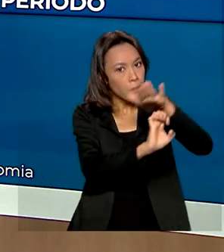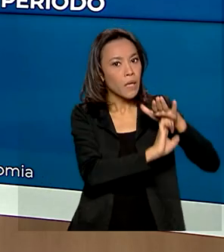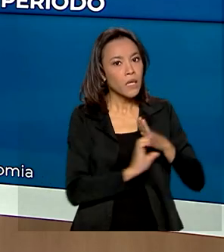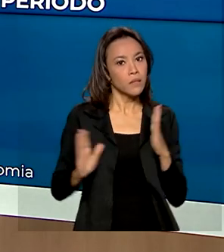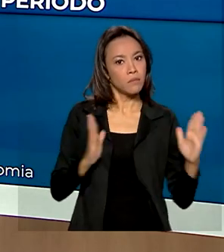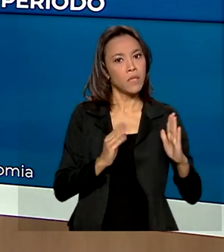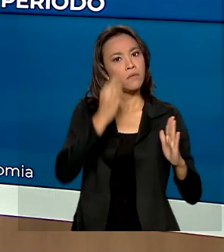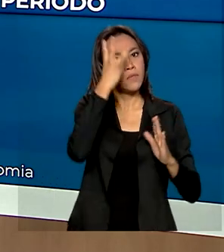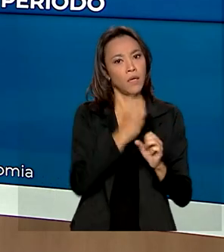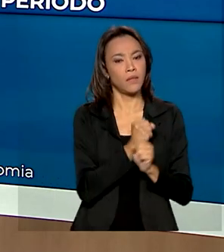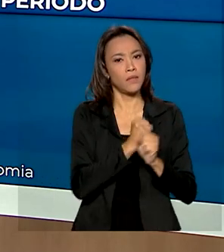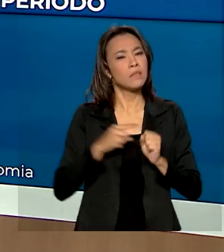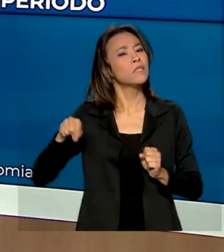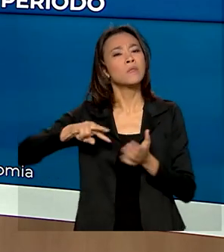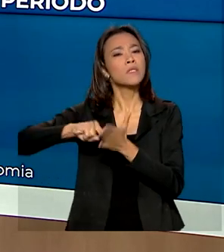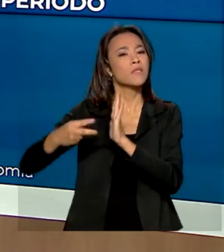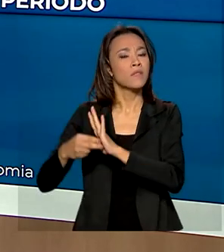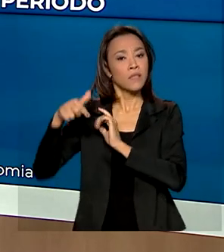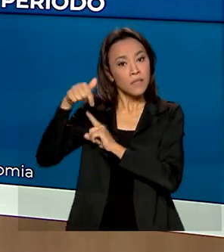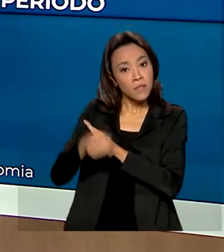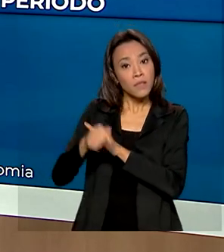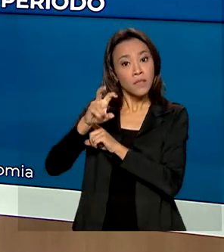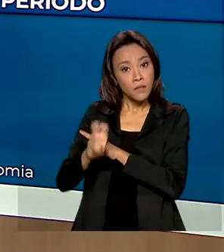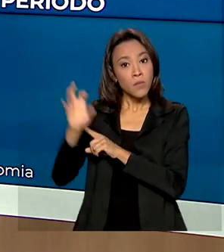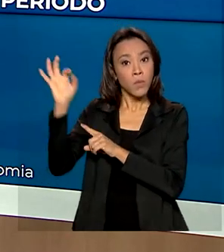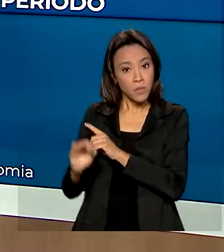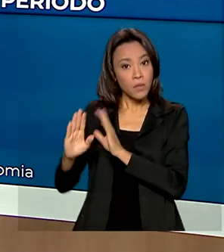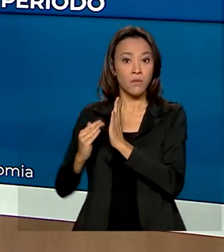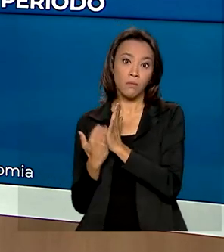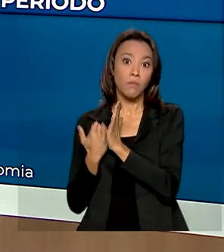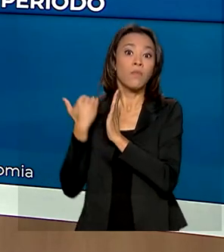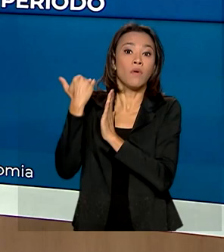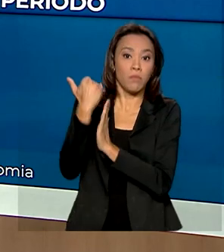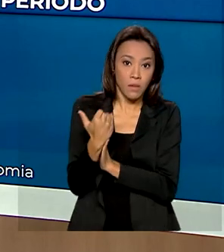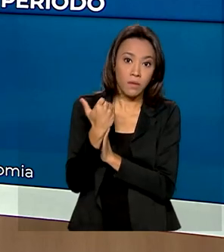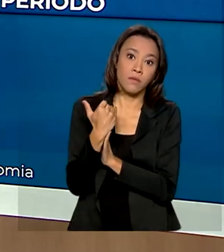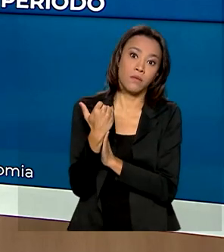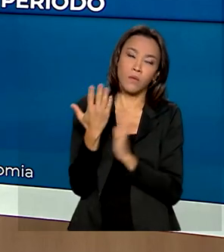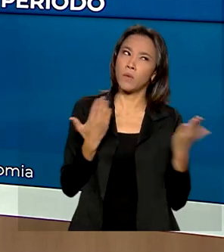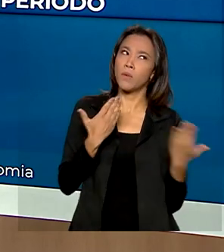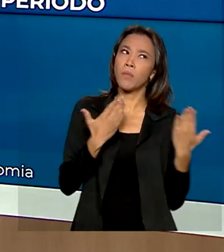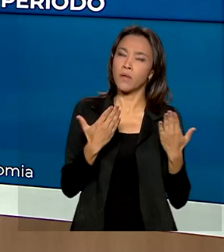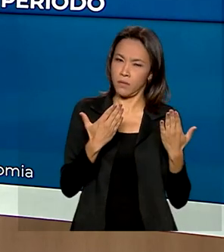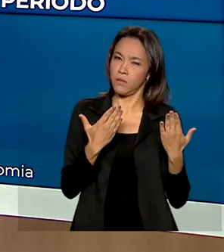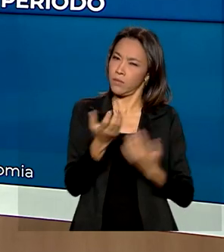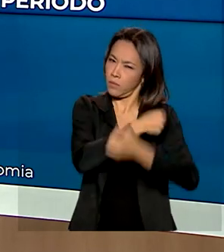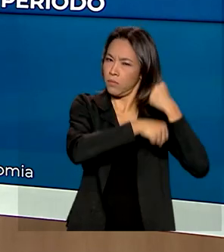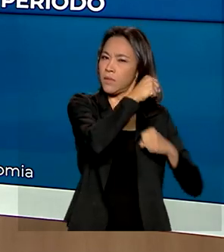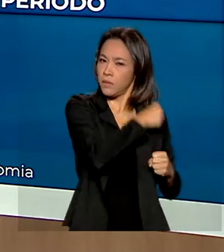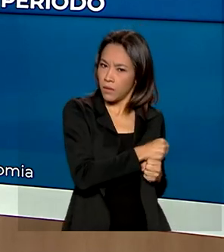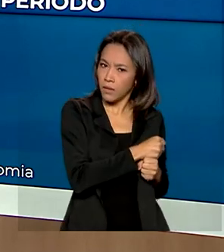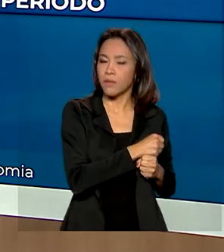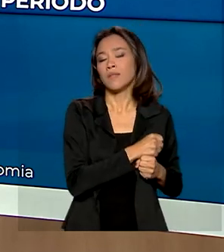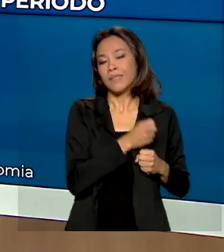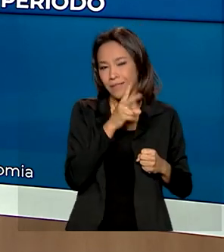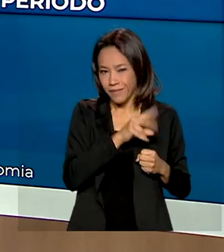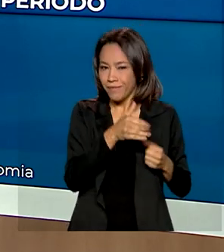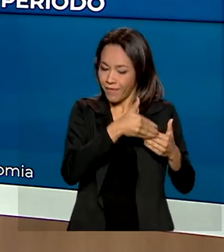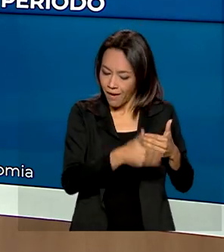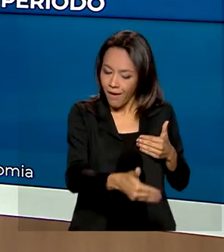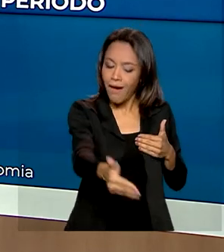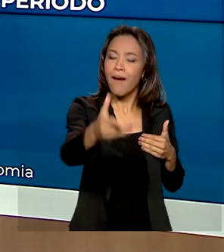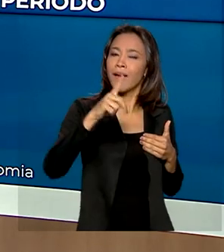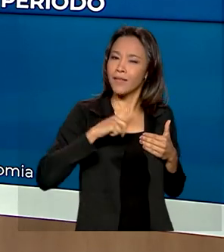o que é um aumento de 75% nessa informação em relação a 2020, o que mostra que nós vamos ter muito